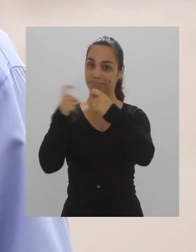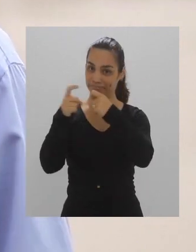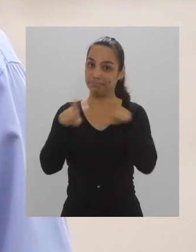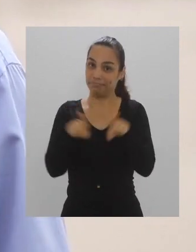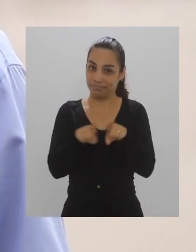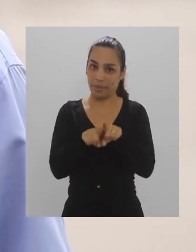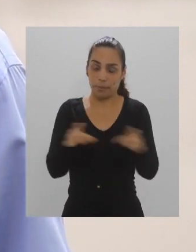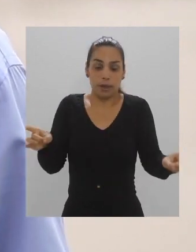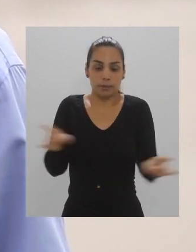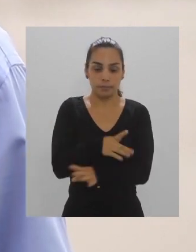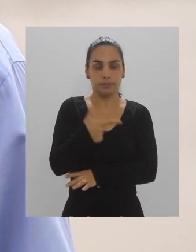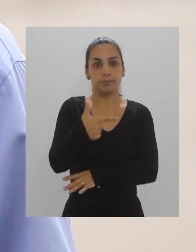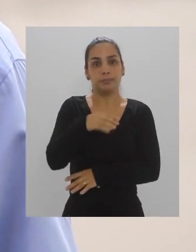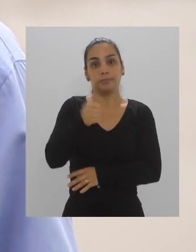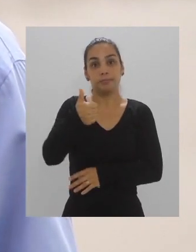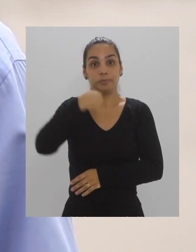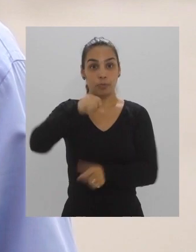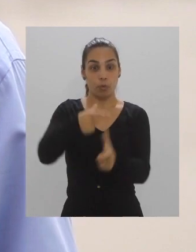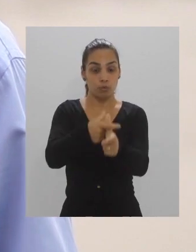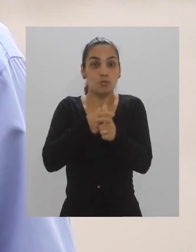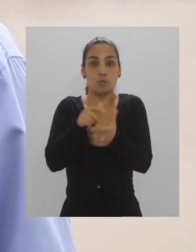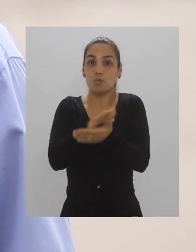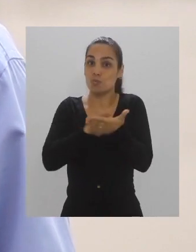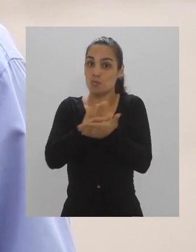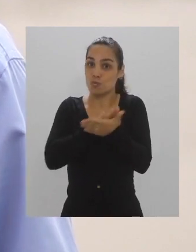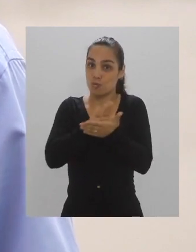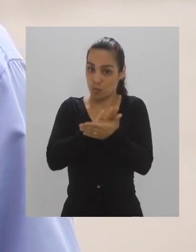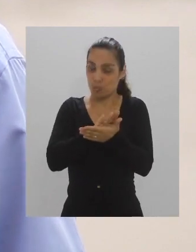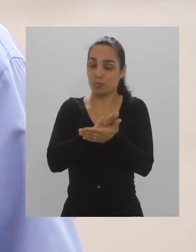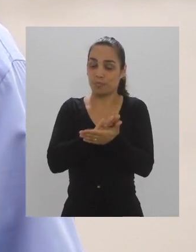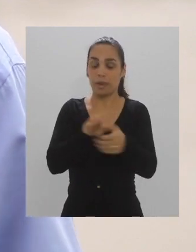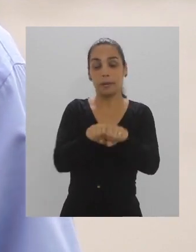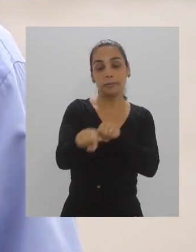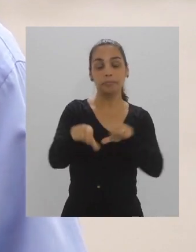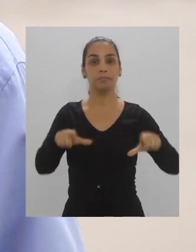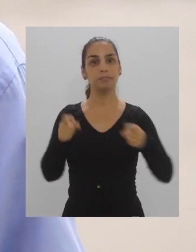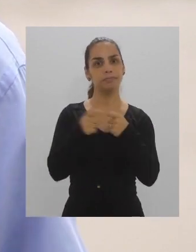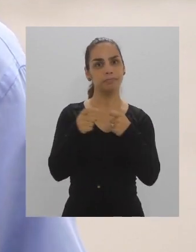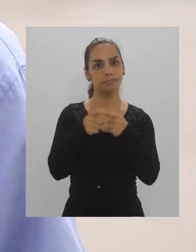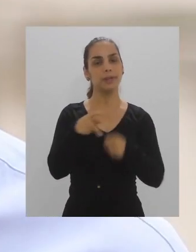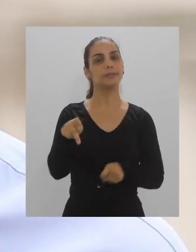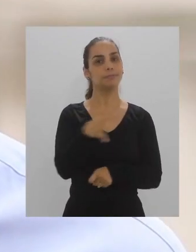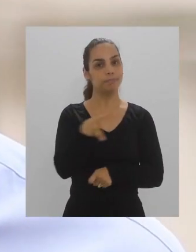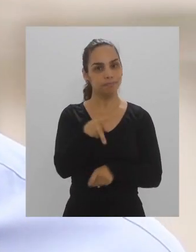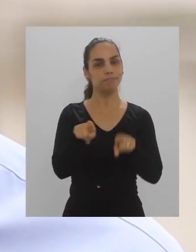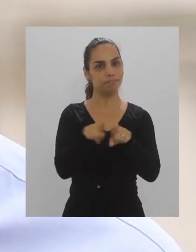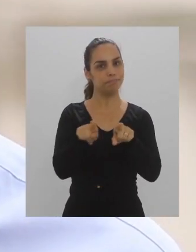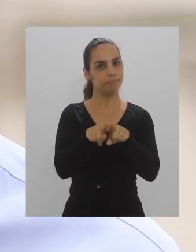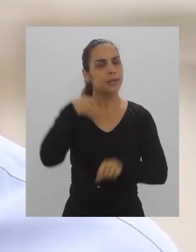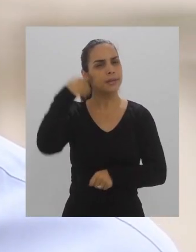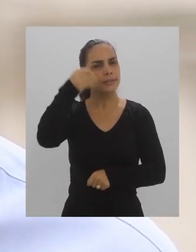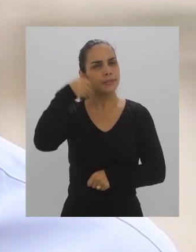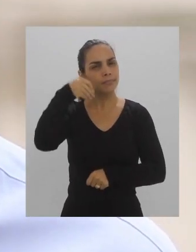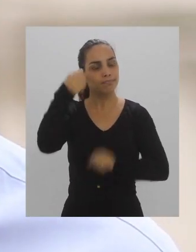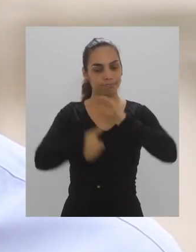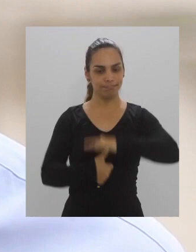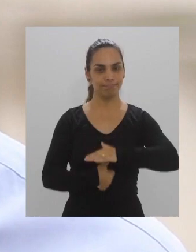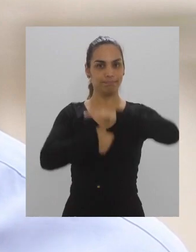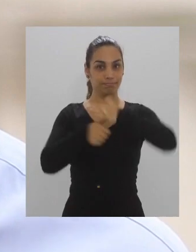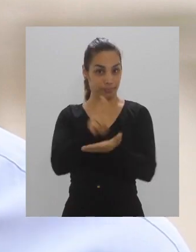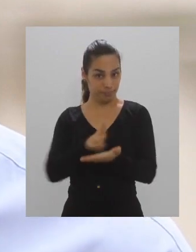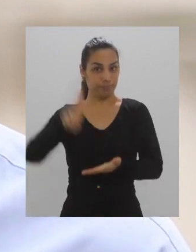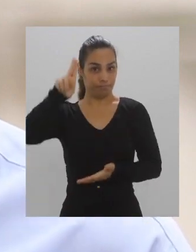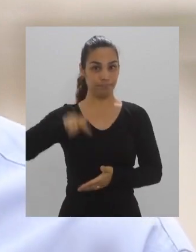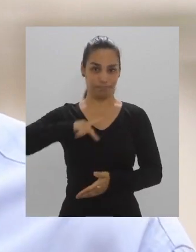hospitais e a policlínica. Encerramos a gestão em 2019, sem dívidas. A minha formação como médico e como